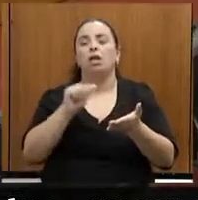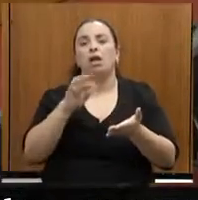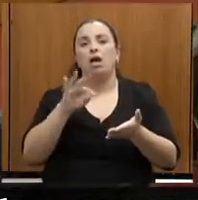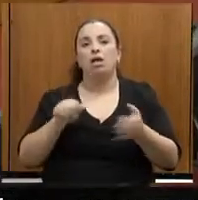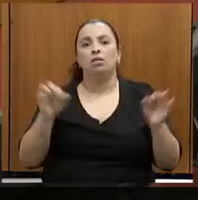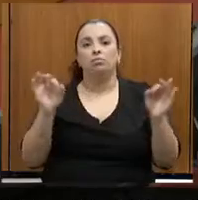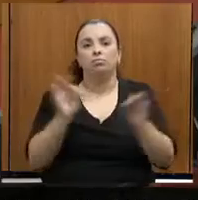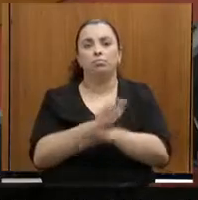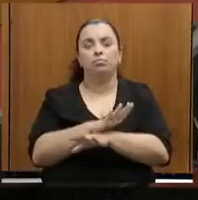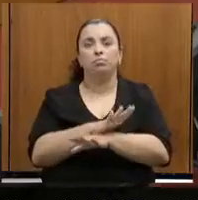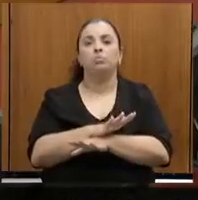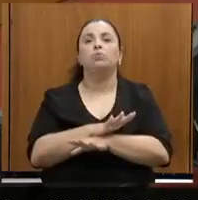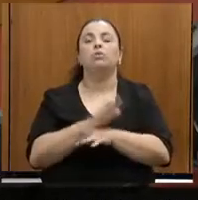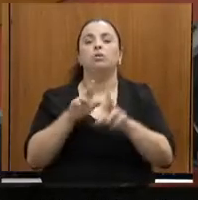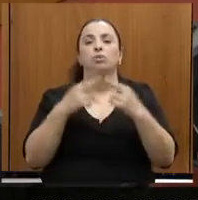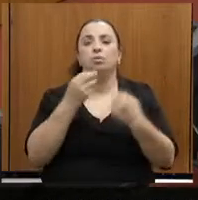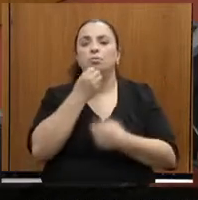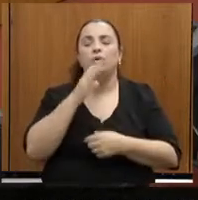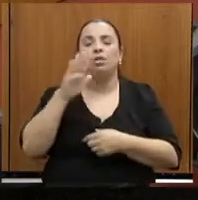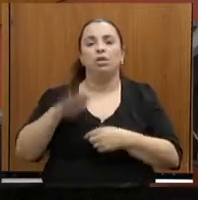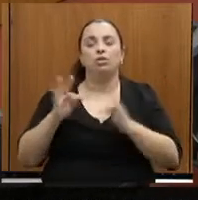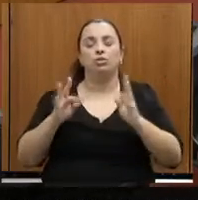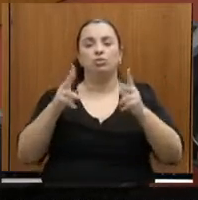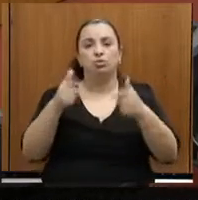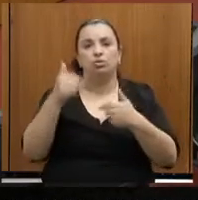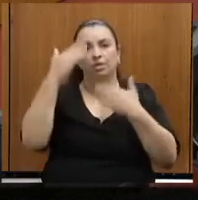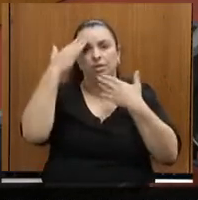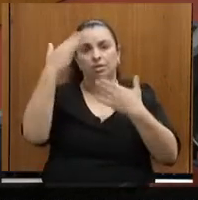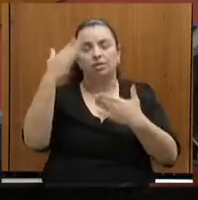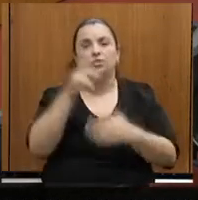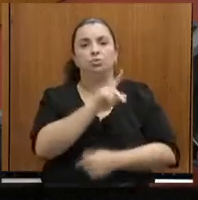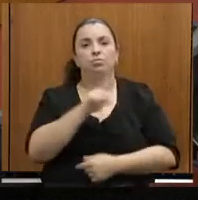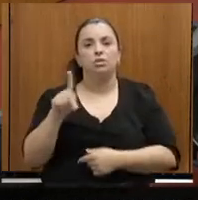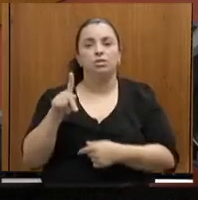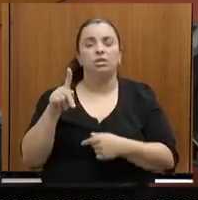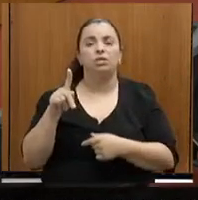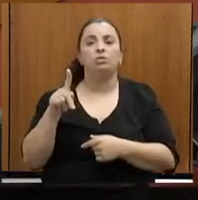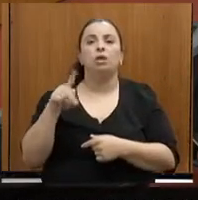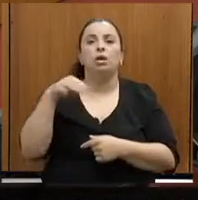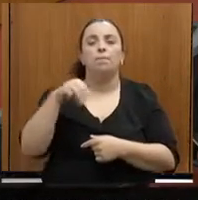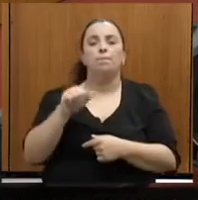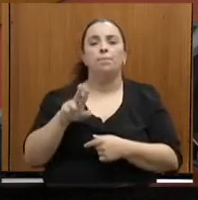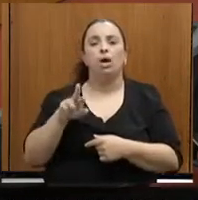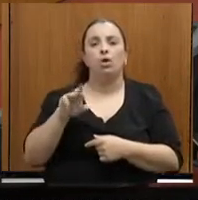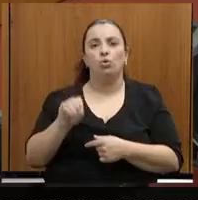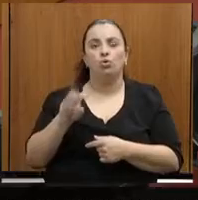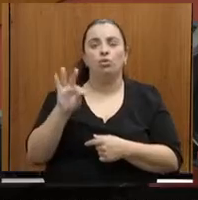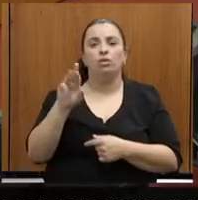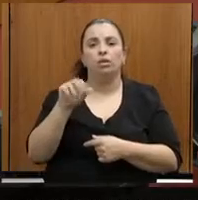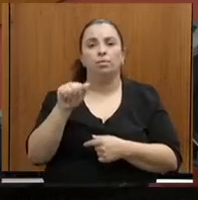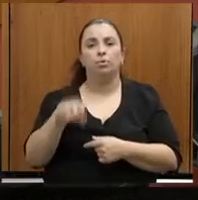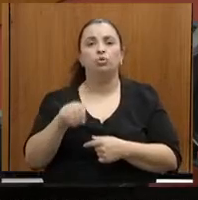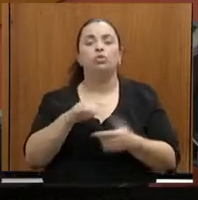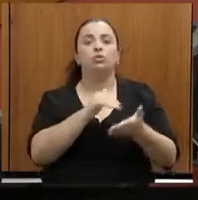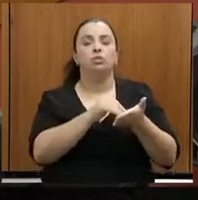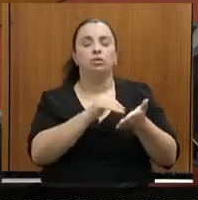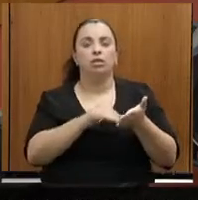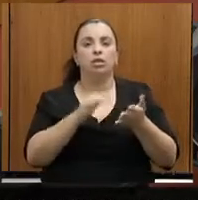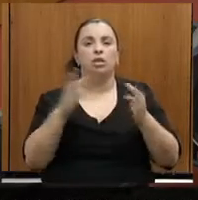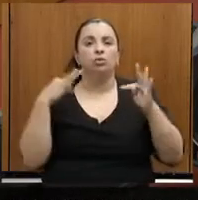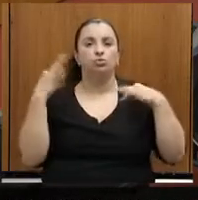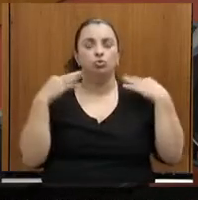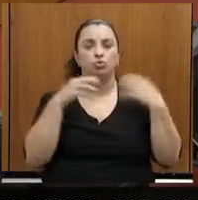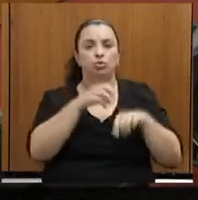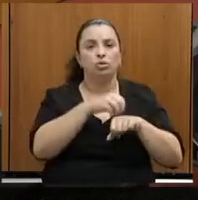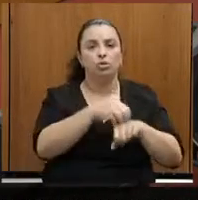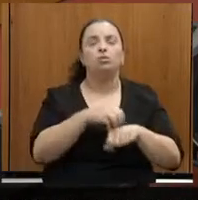Boa tarde a todos e agradeço ao presidente Mauro Tramonte, ao nosso querido secretário de Turismo, deputado Borso,